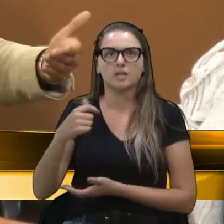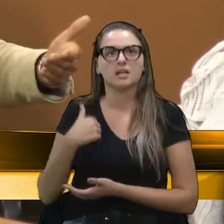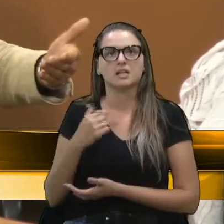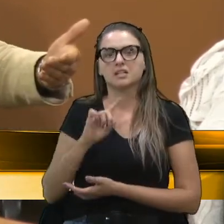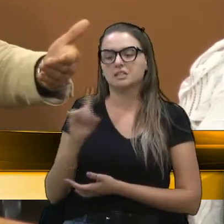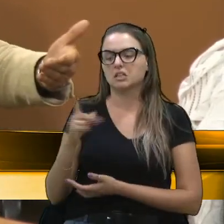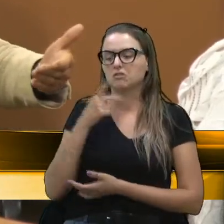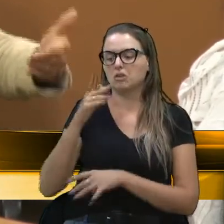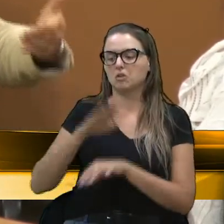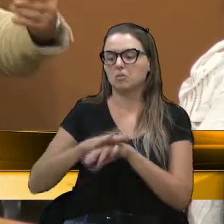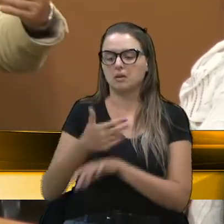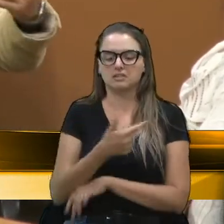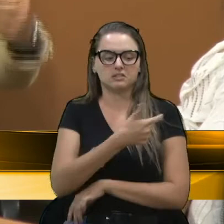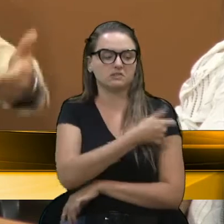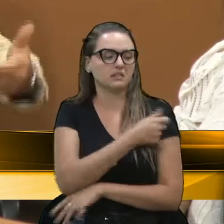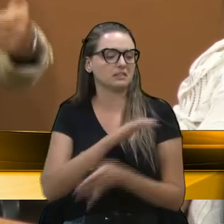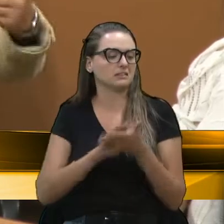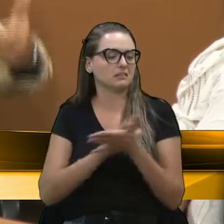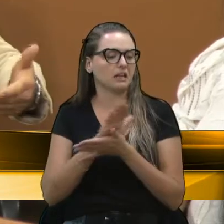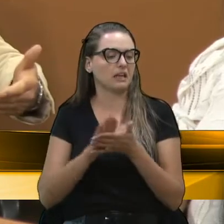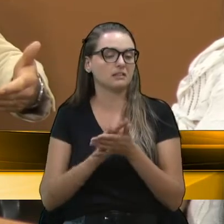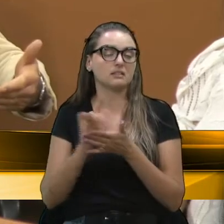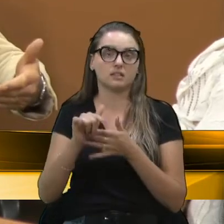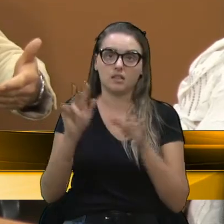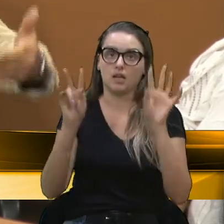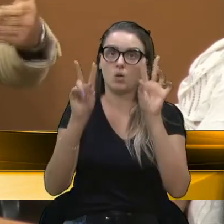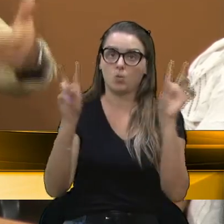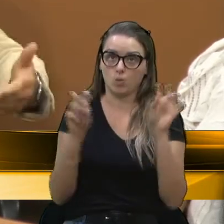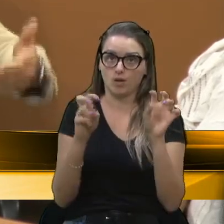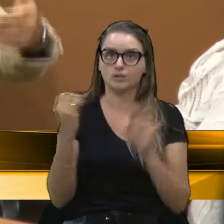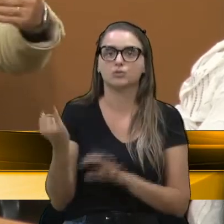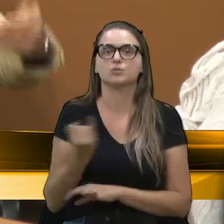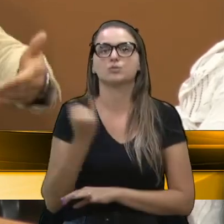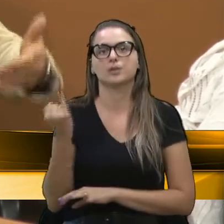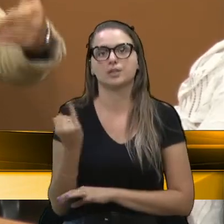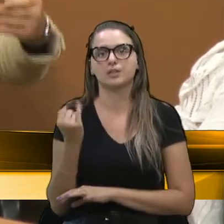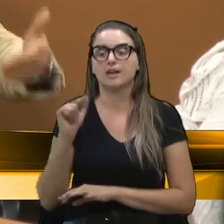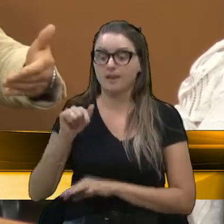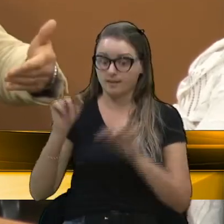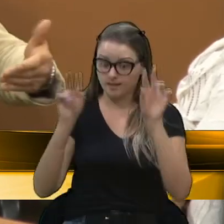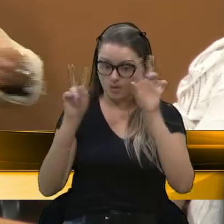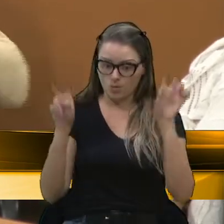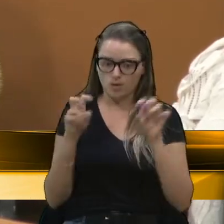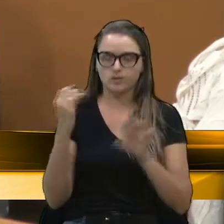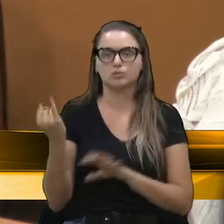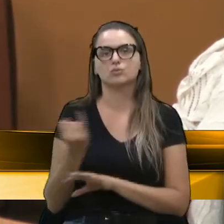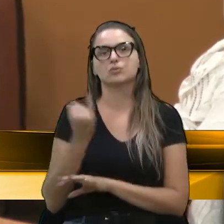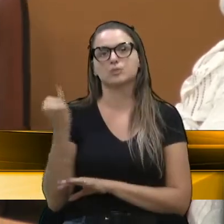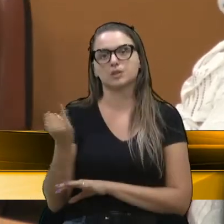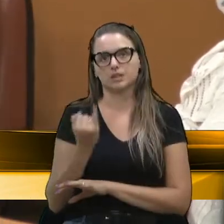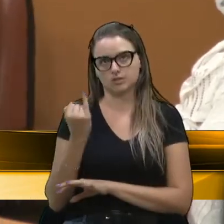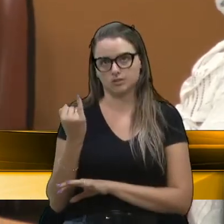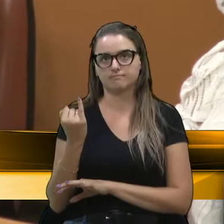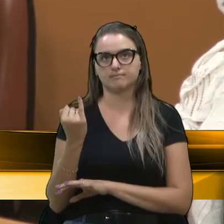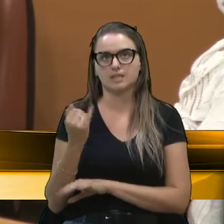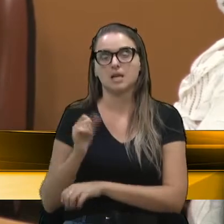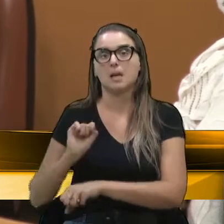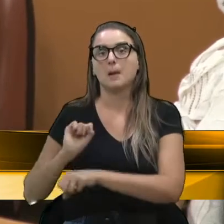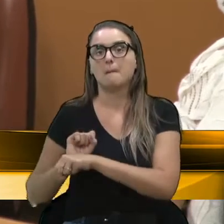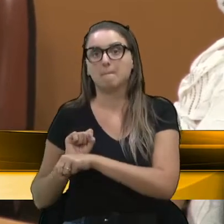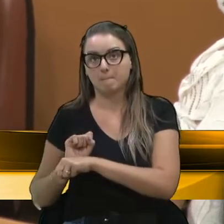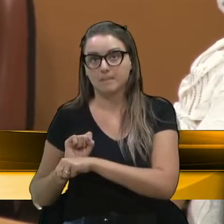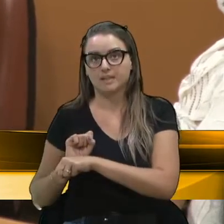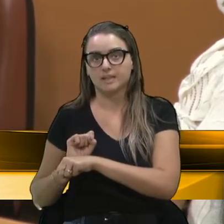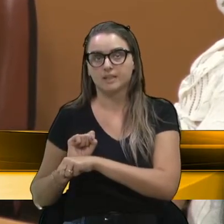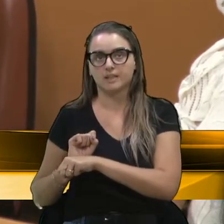mais em vacina. Um assunto tão importante, tão importante que é a vacina. Parou de falar, eu não sei... Pararam de